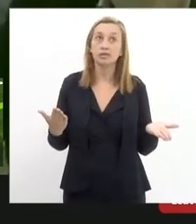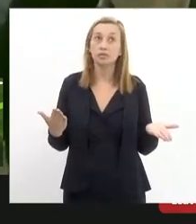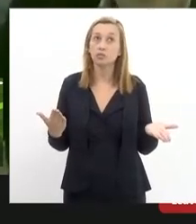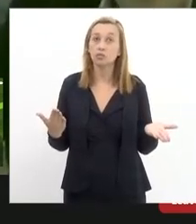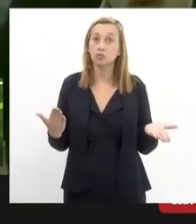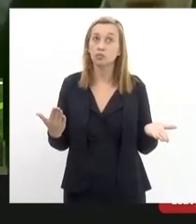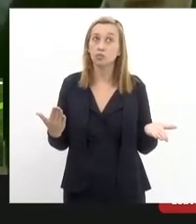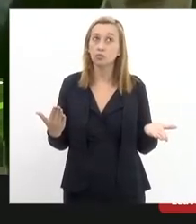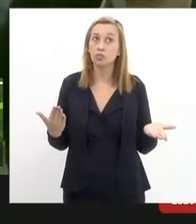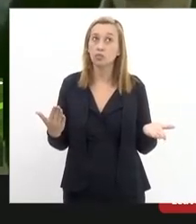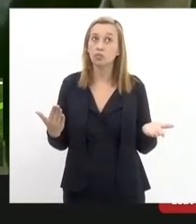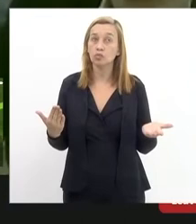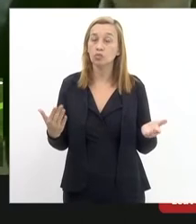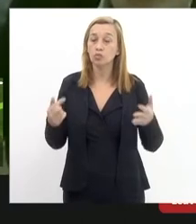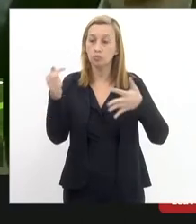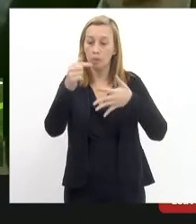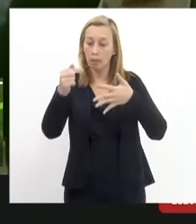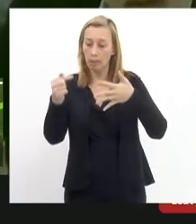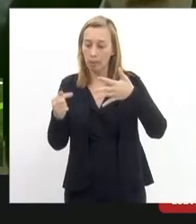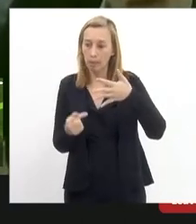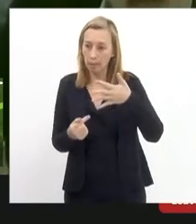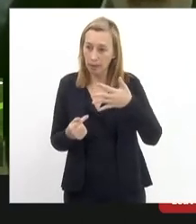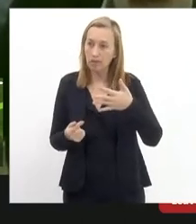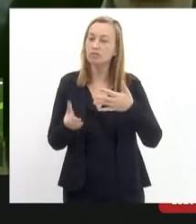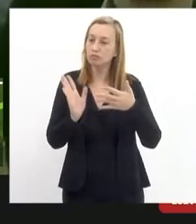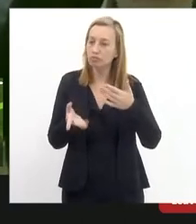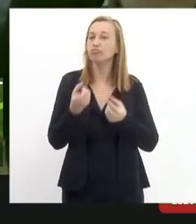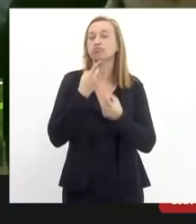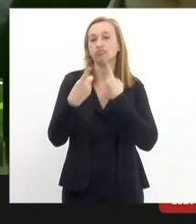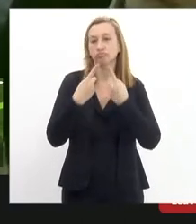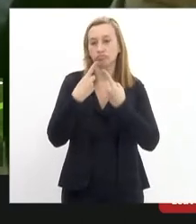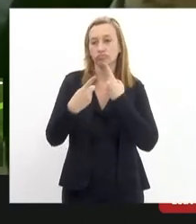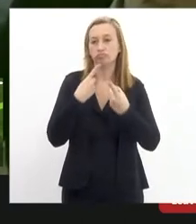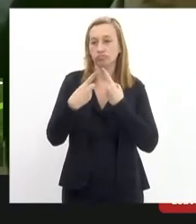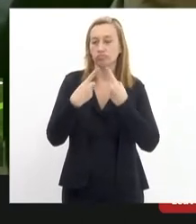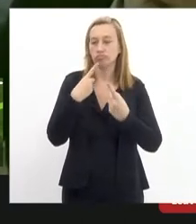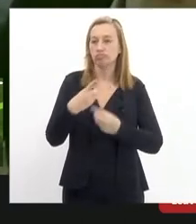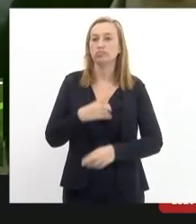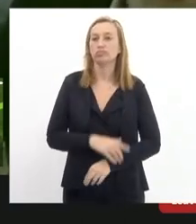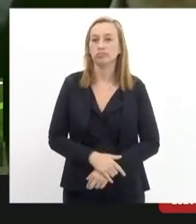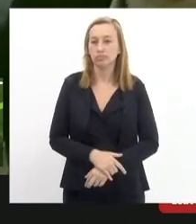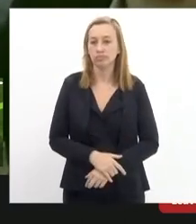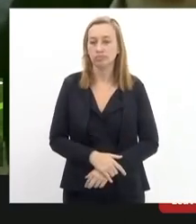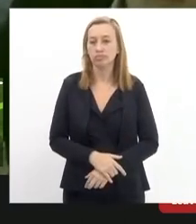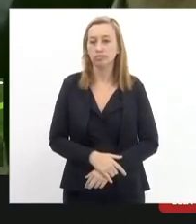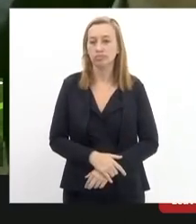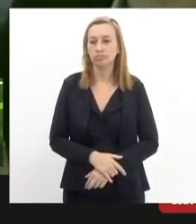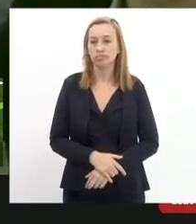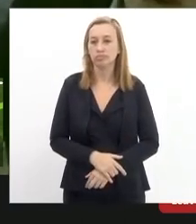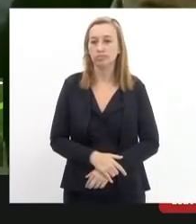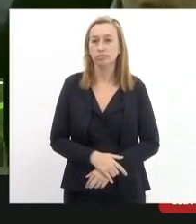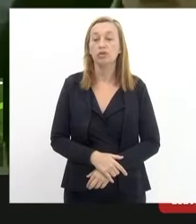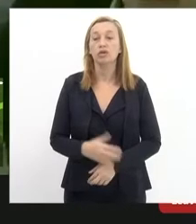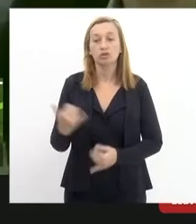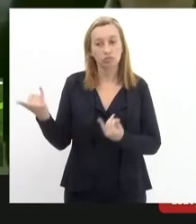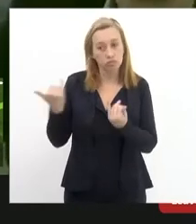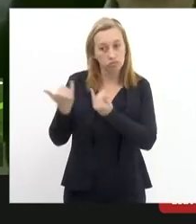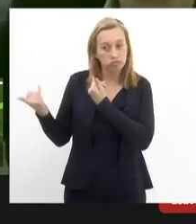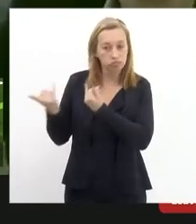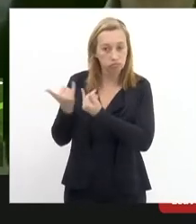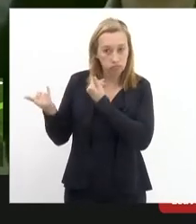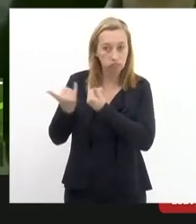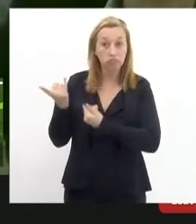vários pontos eles foram debatidos e ao menos naquilo que me foi informado